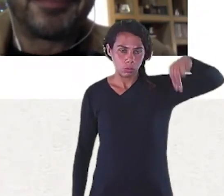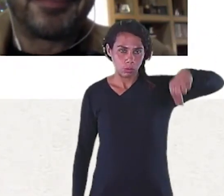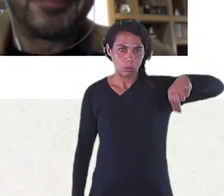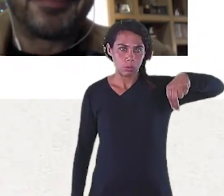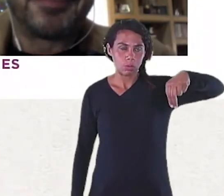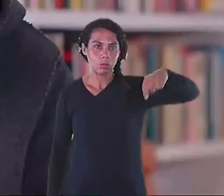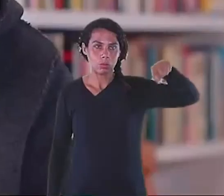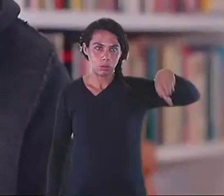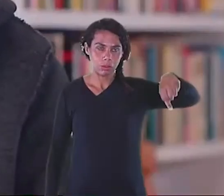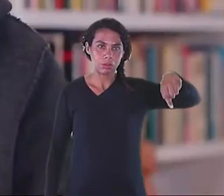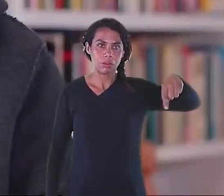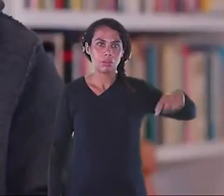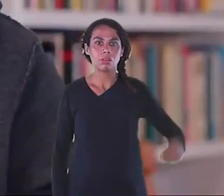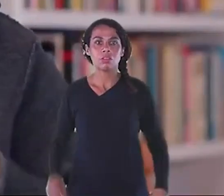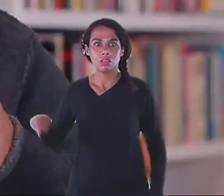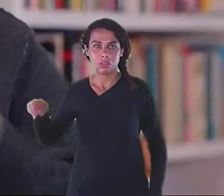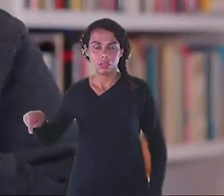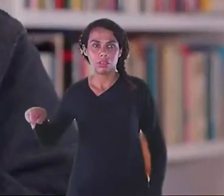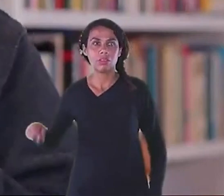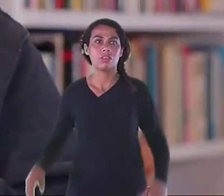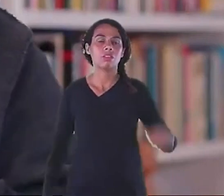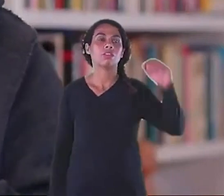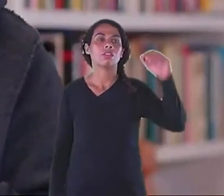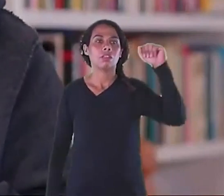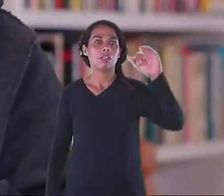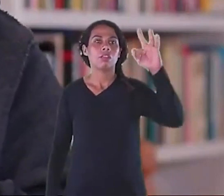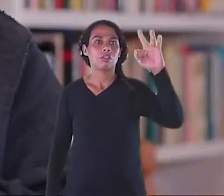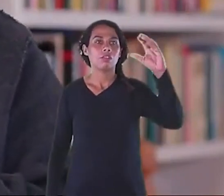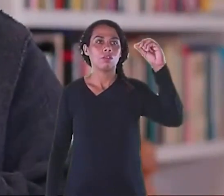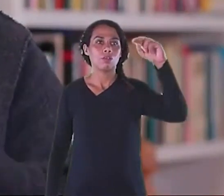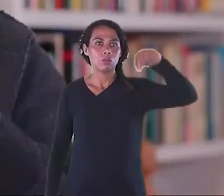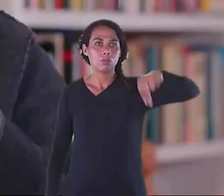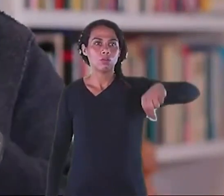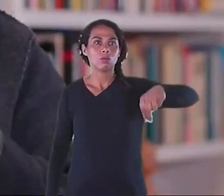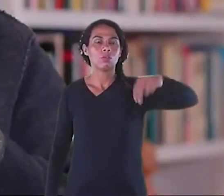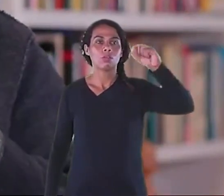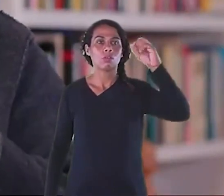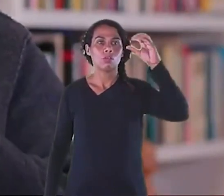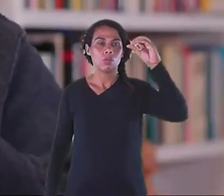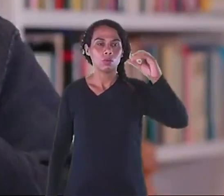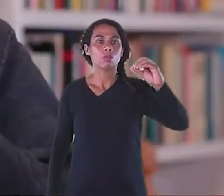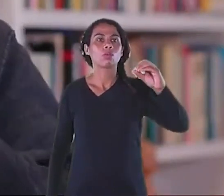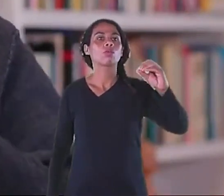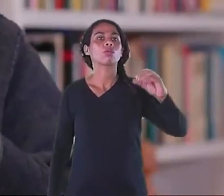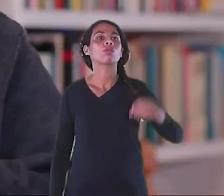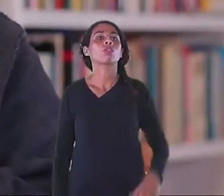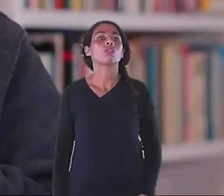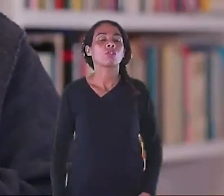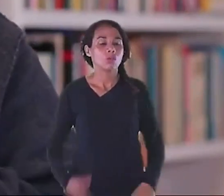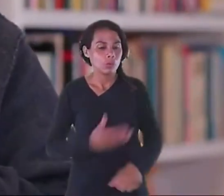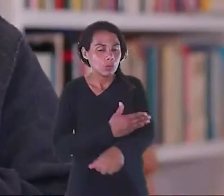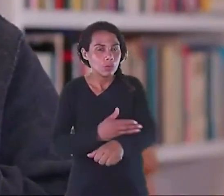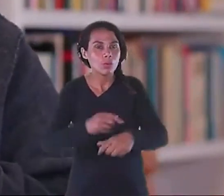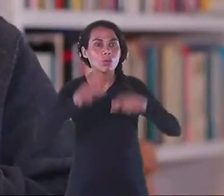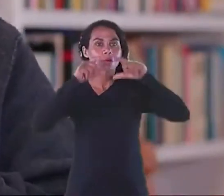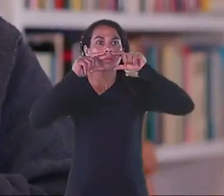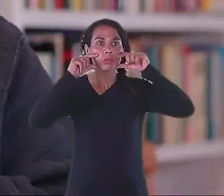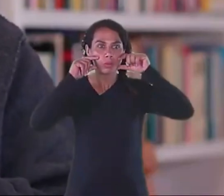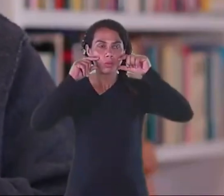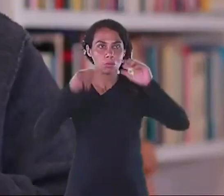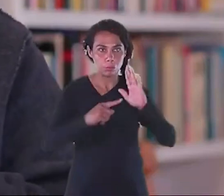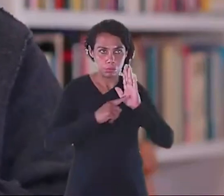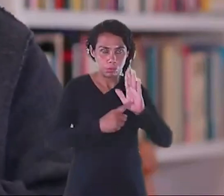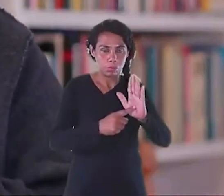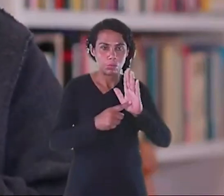Como eu estava dizendo, boa noite. O escritor e apresentador Afonso Borges é um homem de cabelos e barba grisalhos e